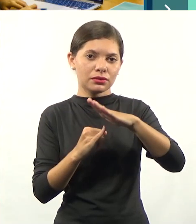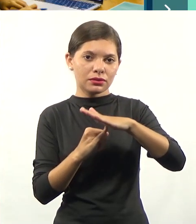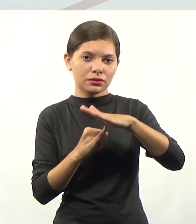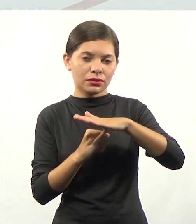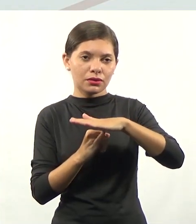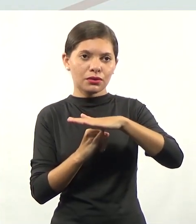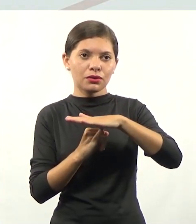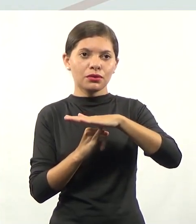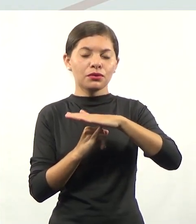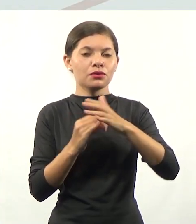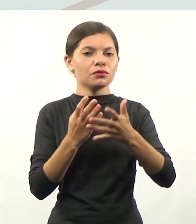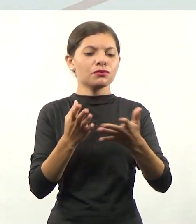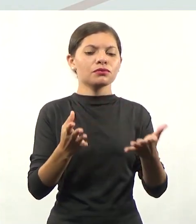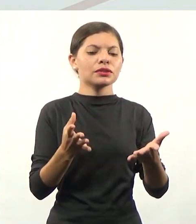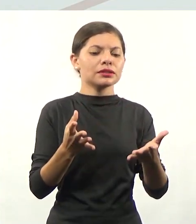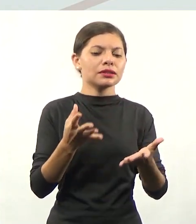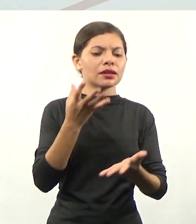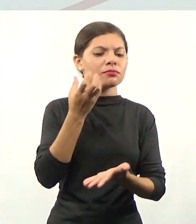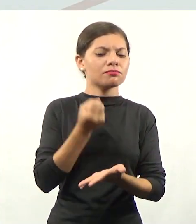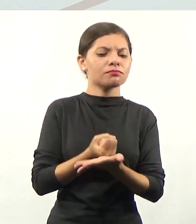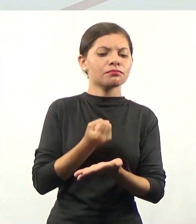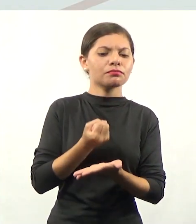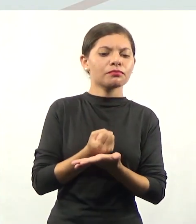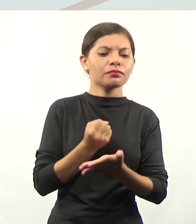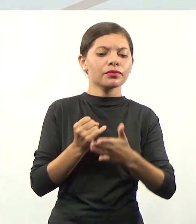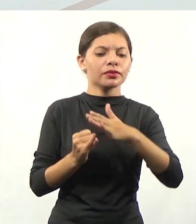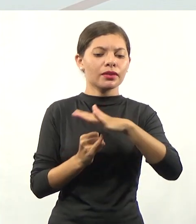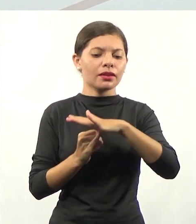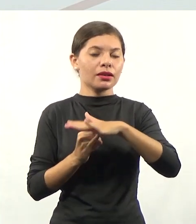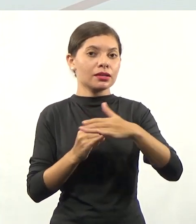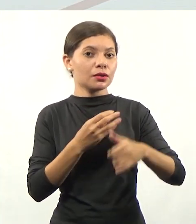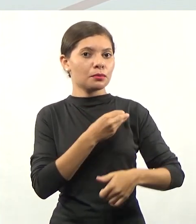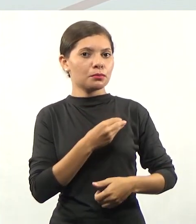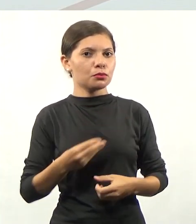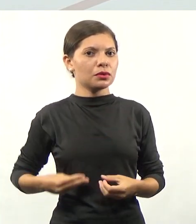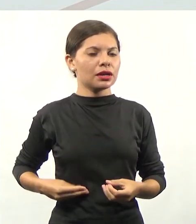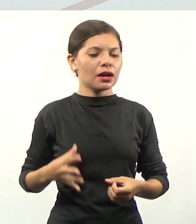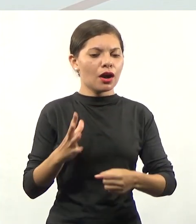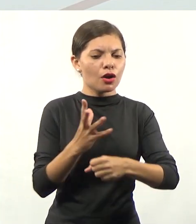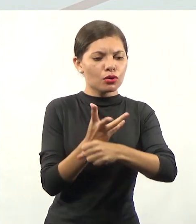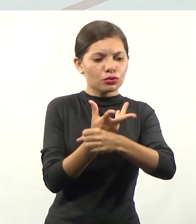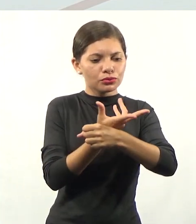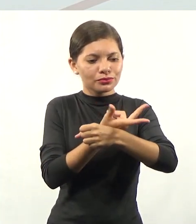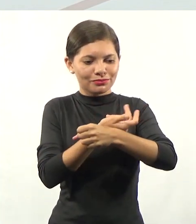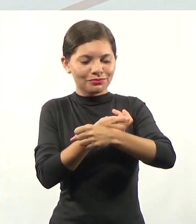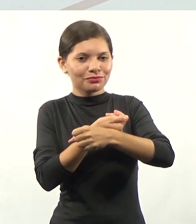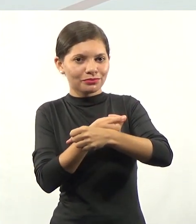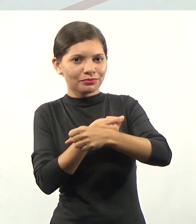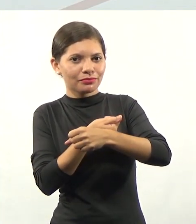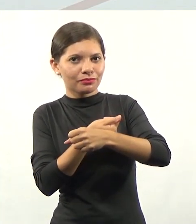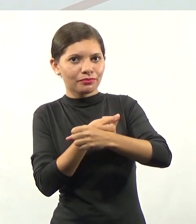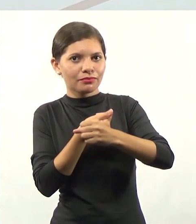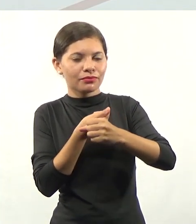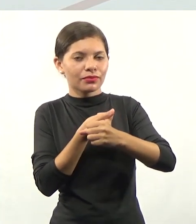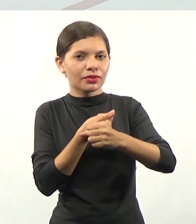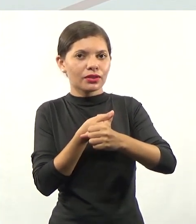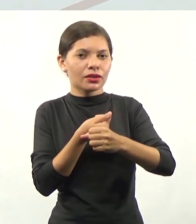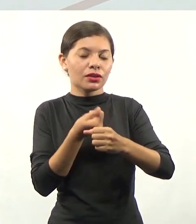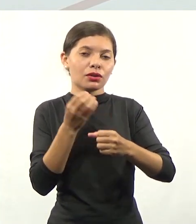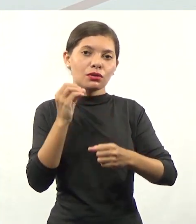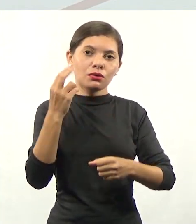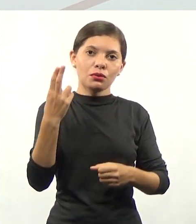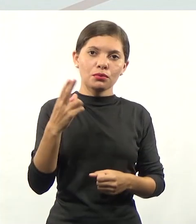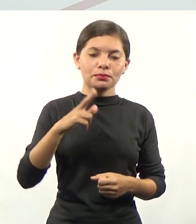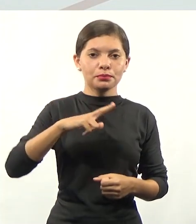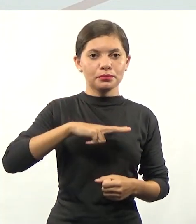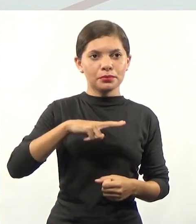você instala uma rede pública de muita qualidade, em que há pouca ou nenhuma necessidade de subsídio, ou onde a